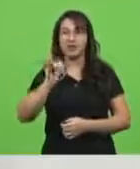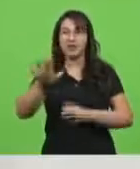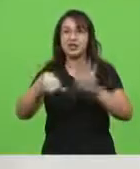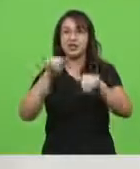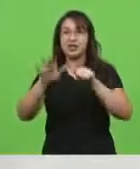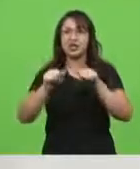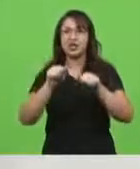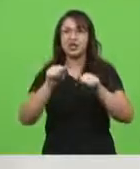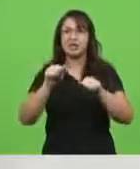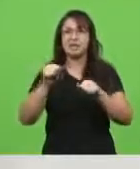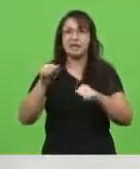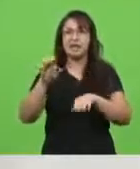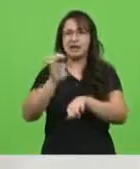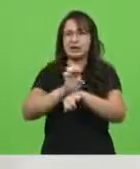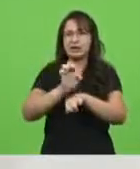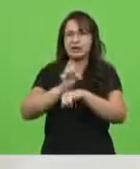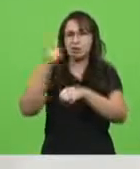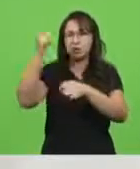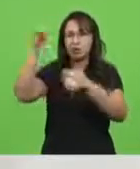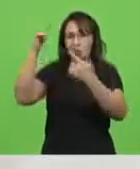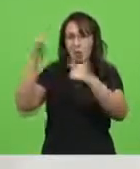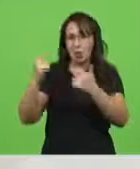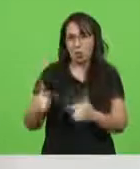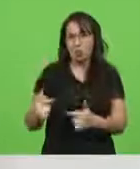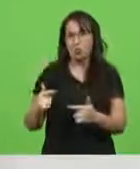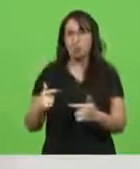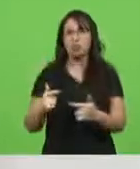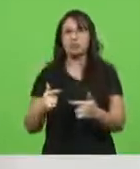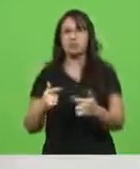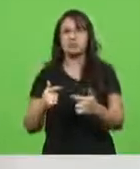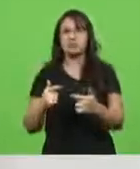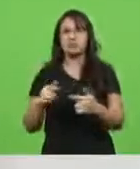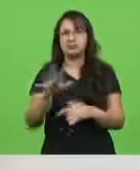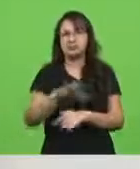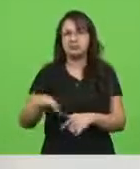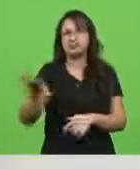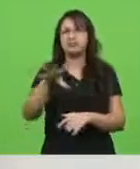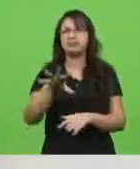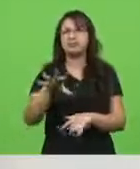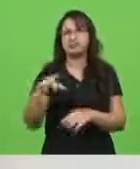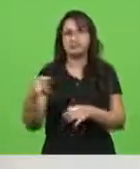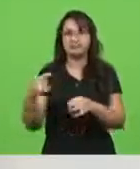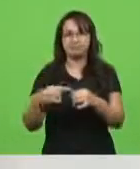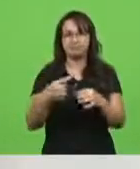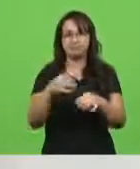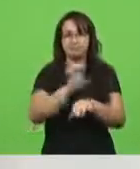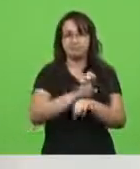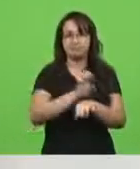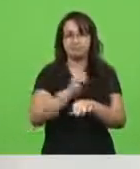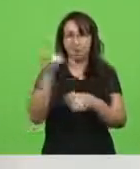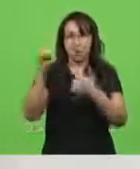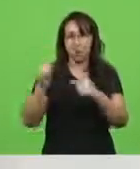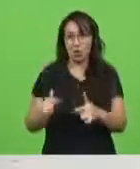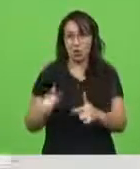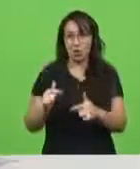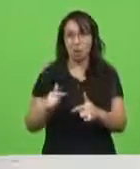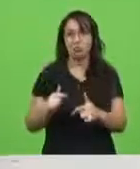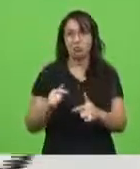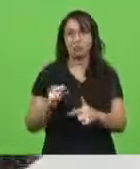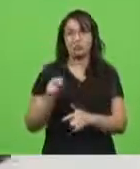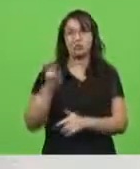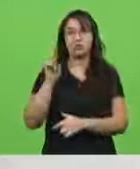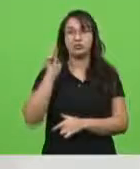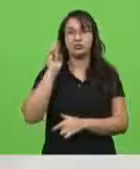paranaense, paulista, paraense, amazonense, venezuelanos, haitianos, porque não tem mais